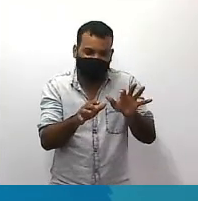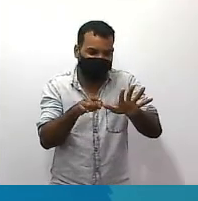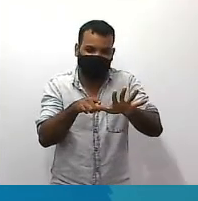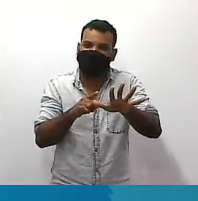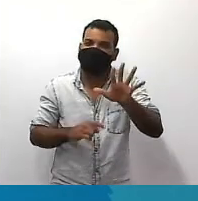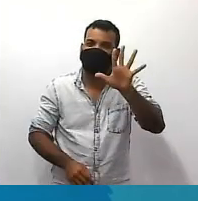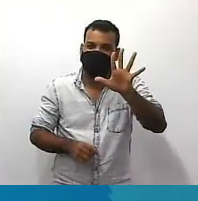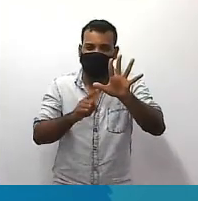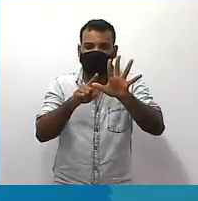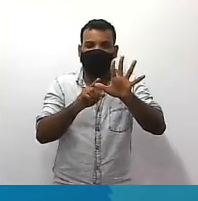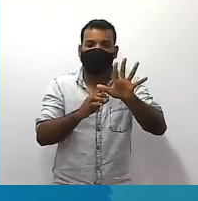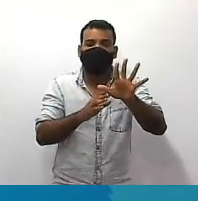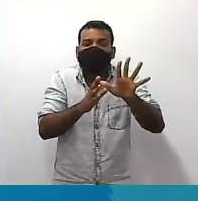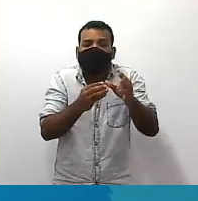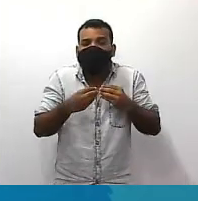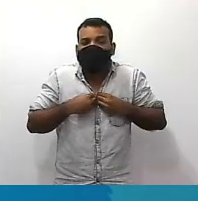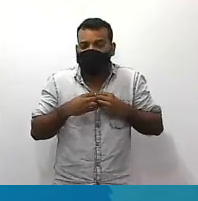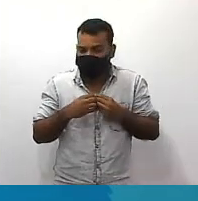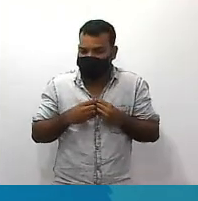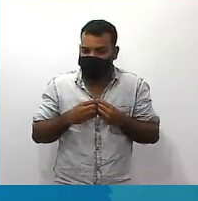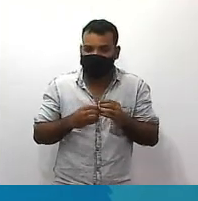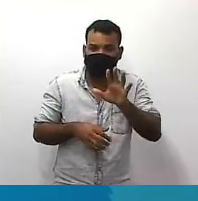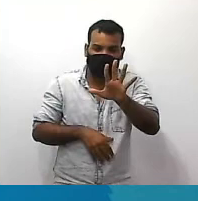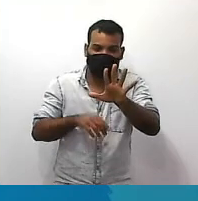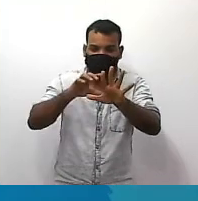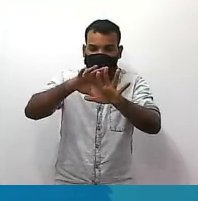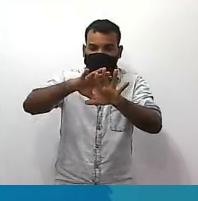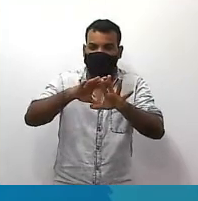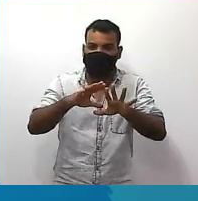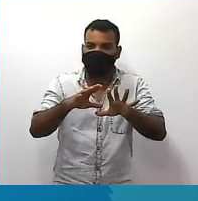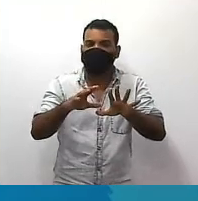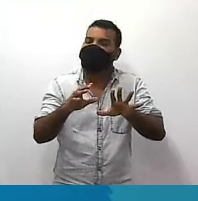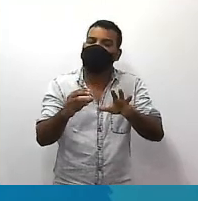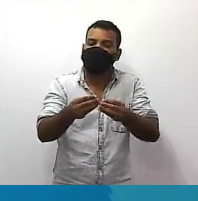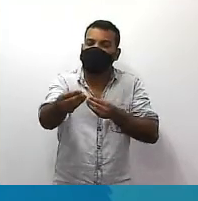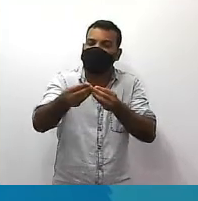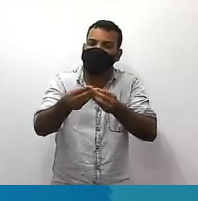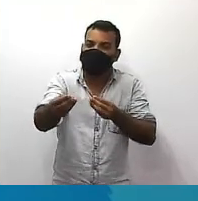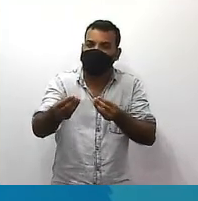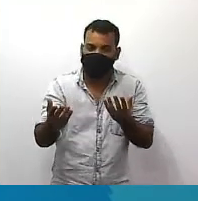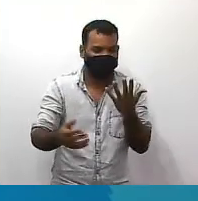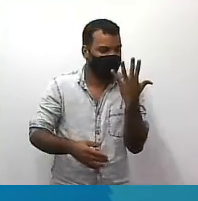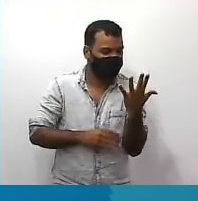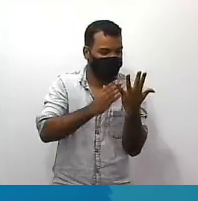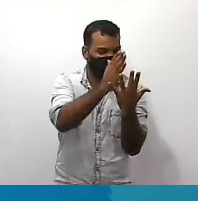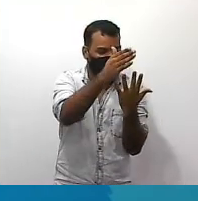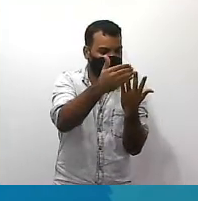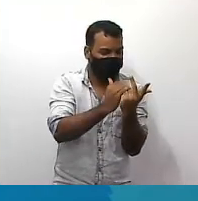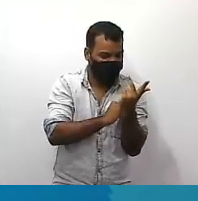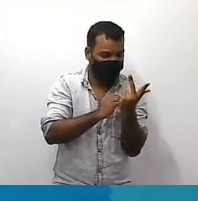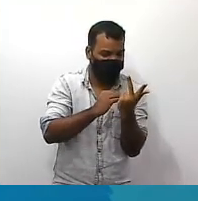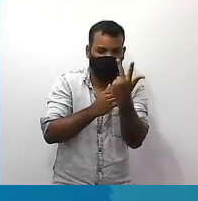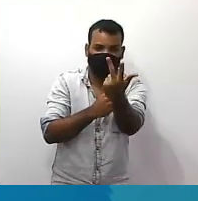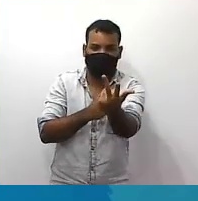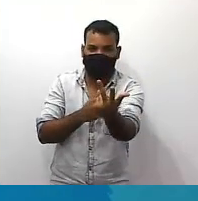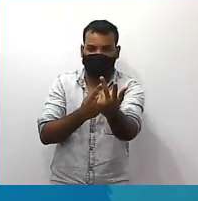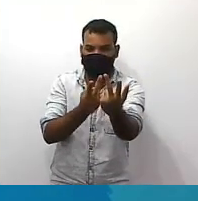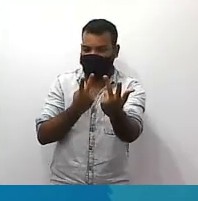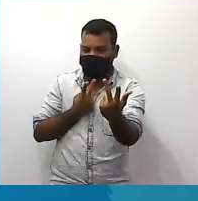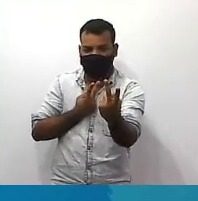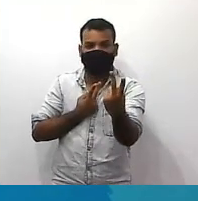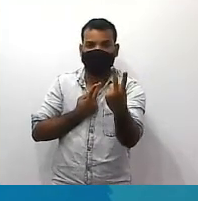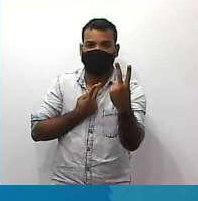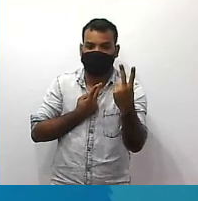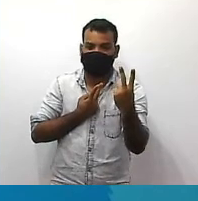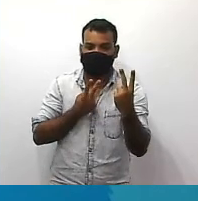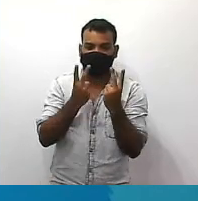vão ser divididos para eles são cinco docinhos para duas pessoas tá e ao fazer essa divisão e cada um vai